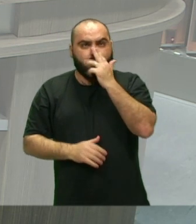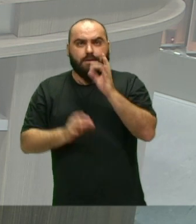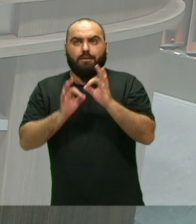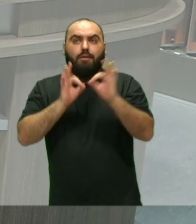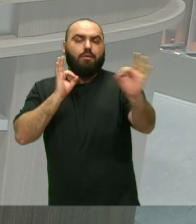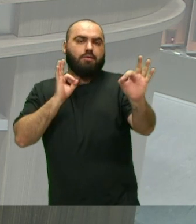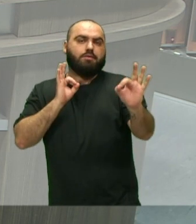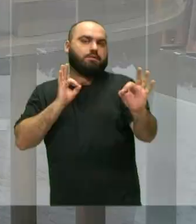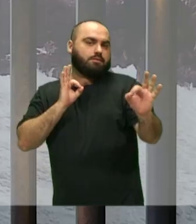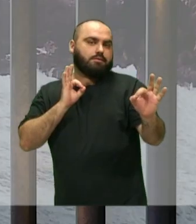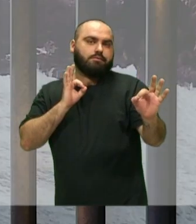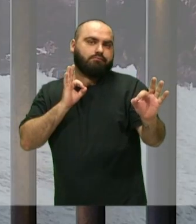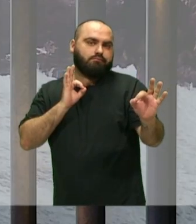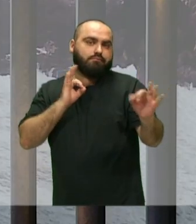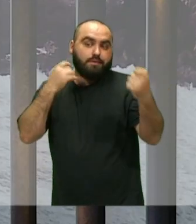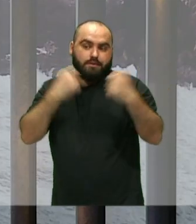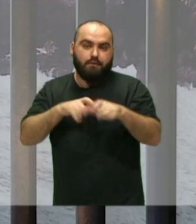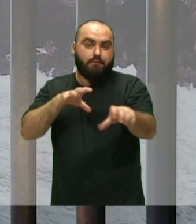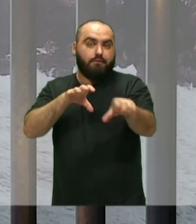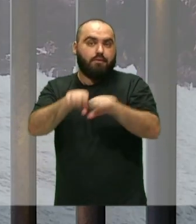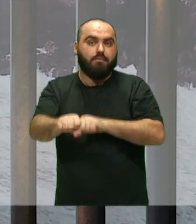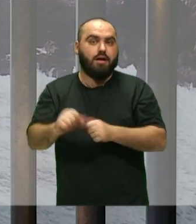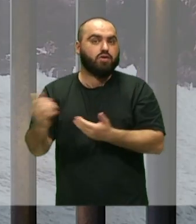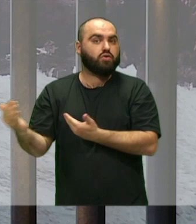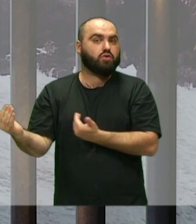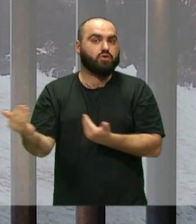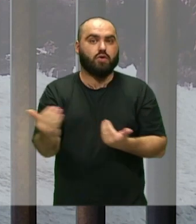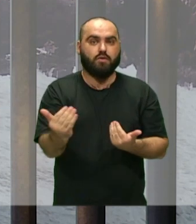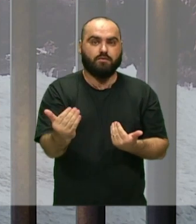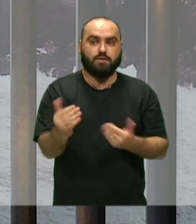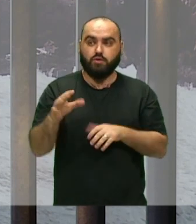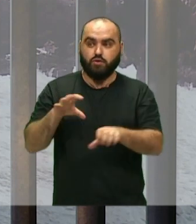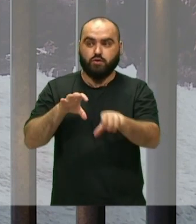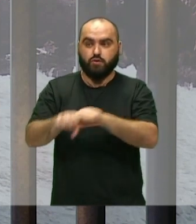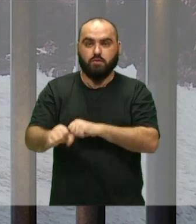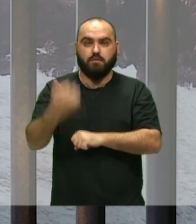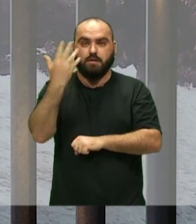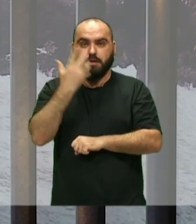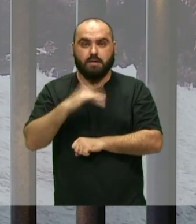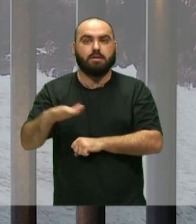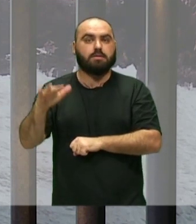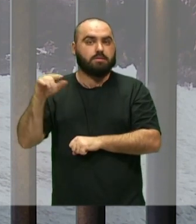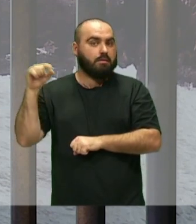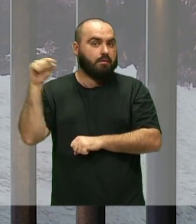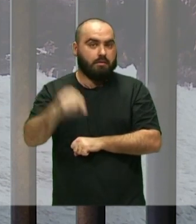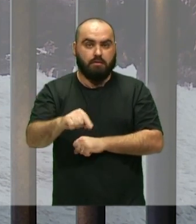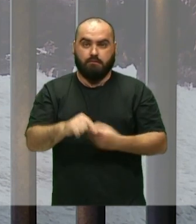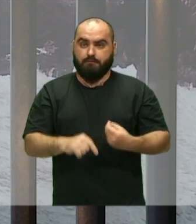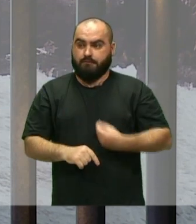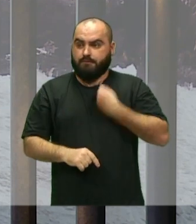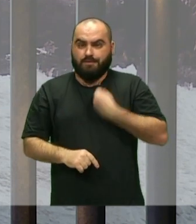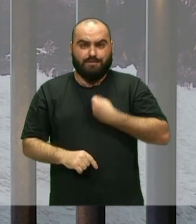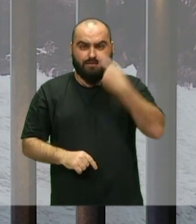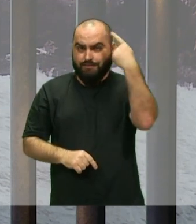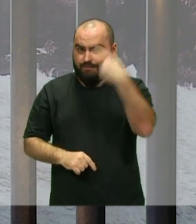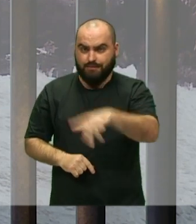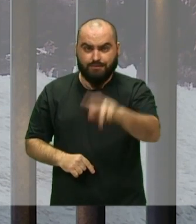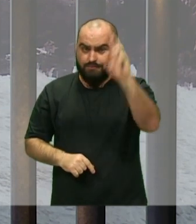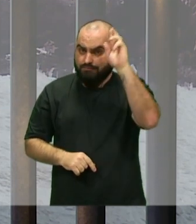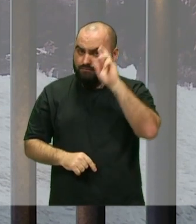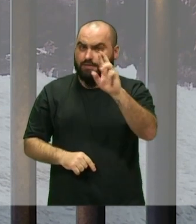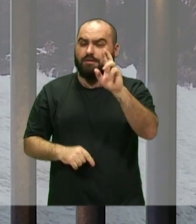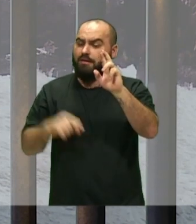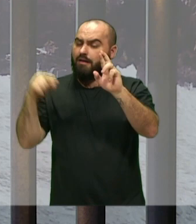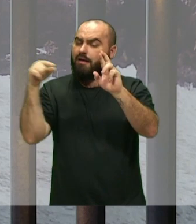Formar Esses jovens Esses Jovens e crianças Protagonistas De suas próprias histórias É a base